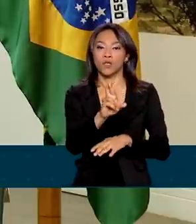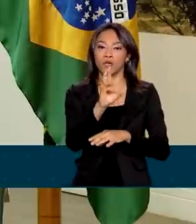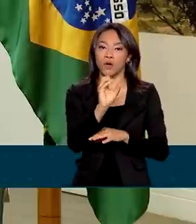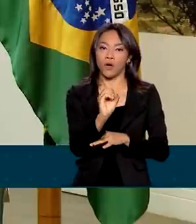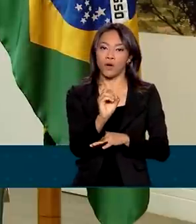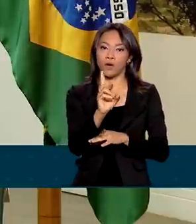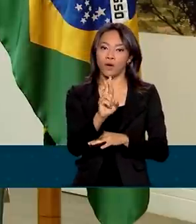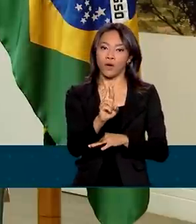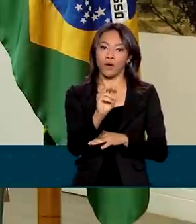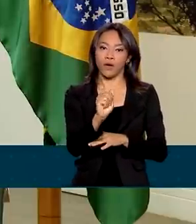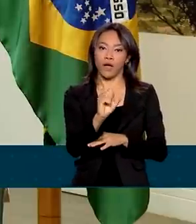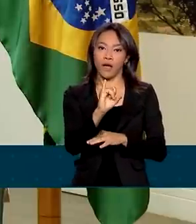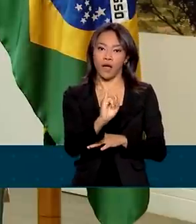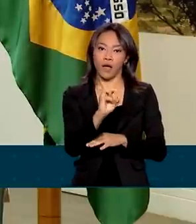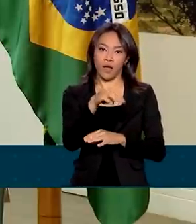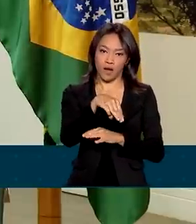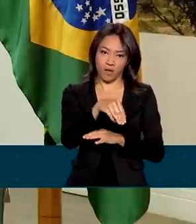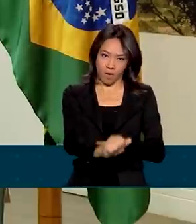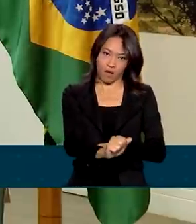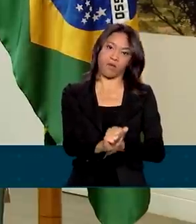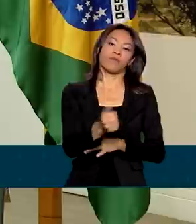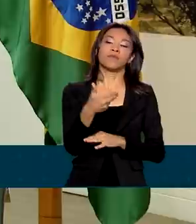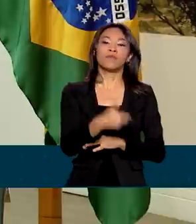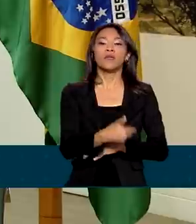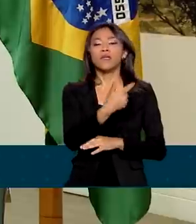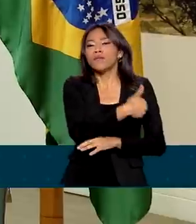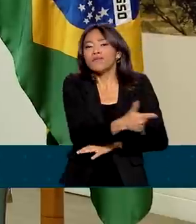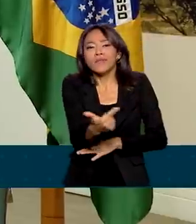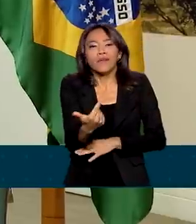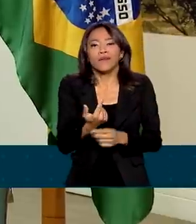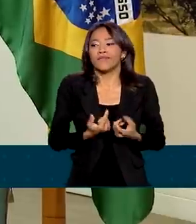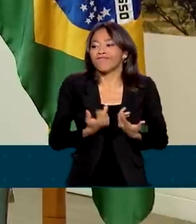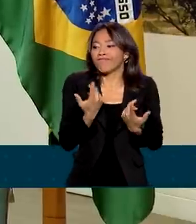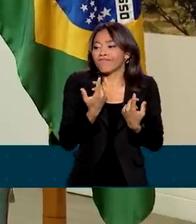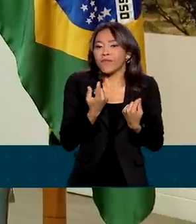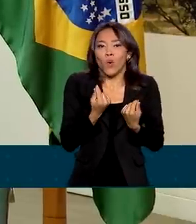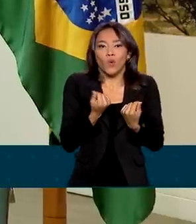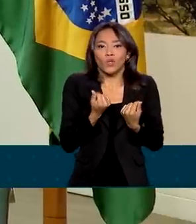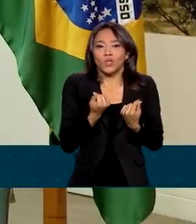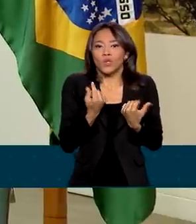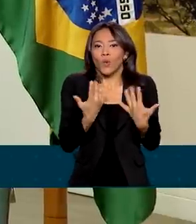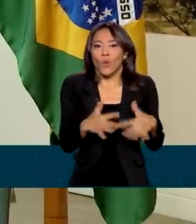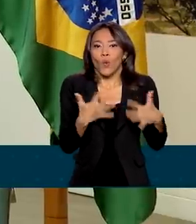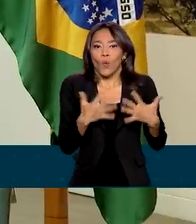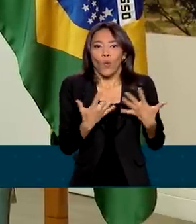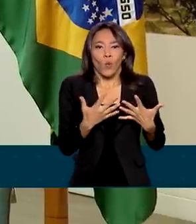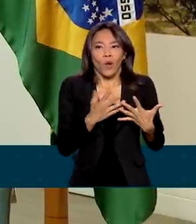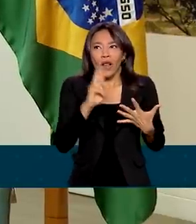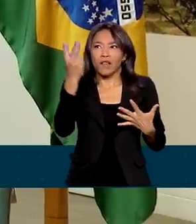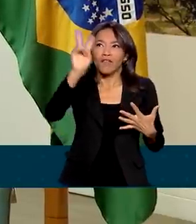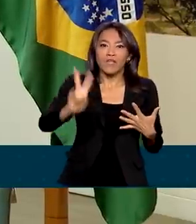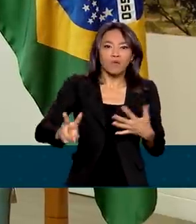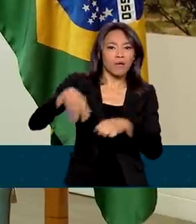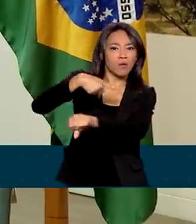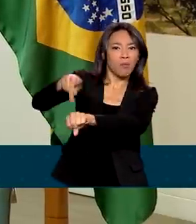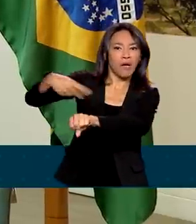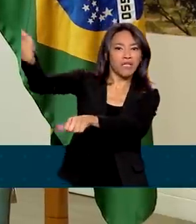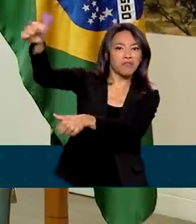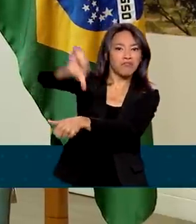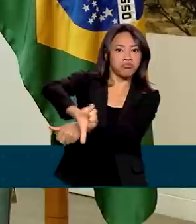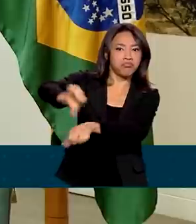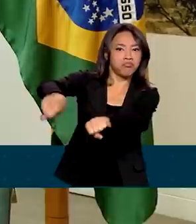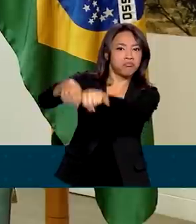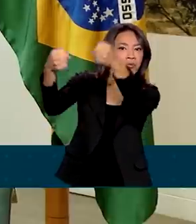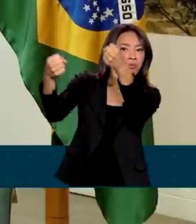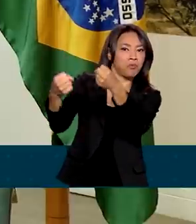de muitas pessoas venezuelanas que não estão tendo condições de sustentar suas famílias na Venezuela, dado a